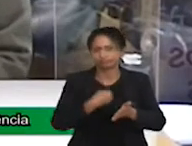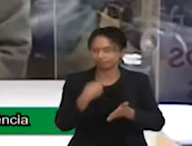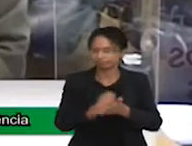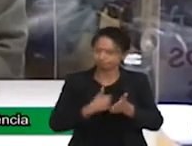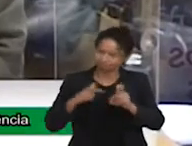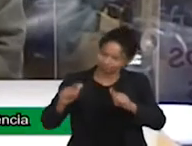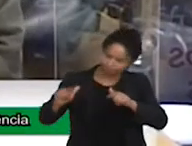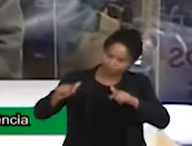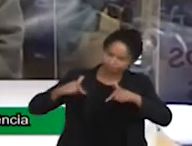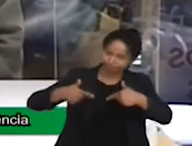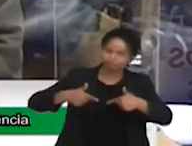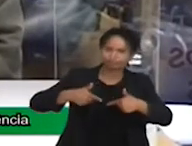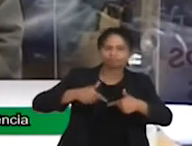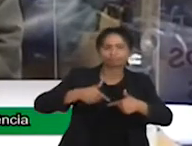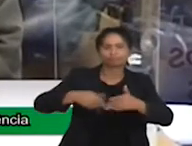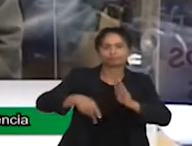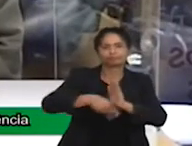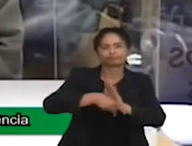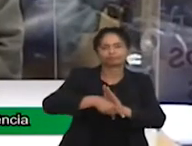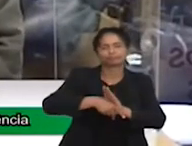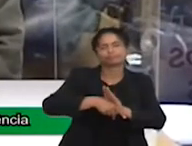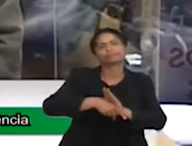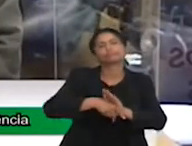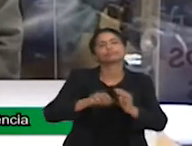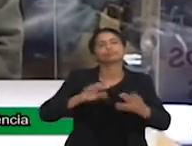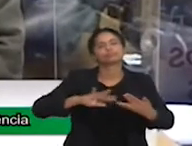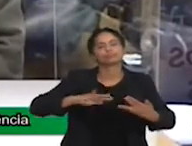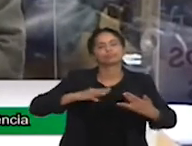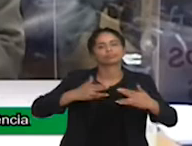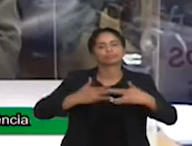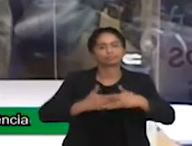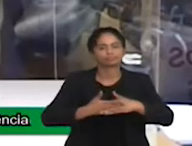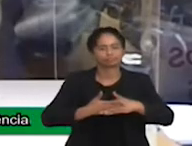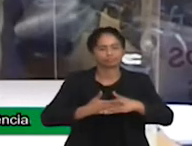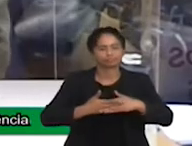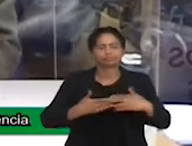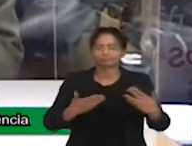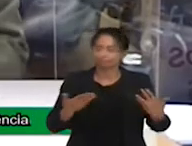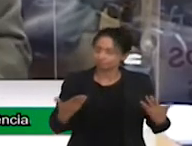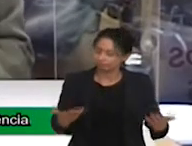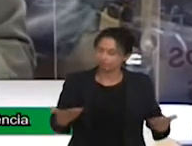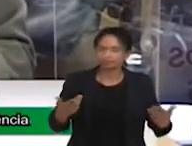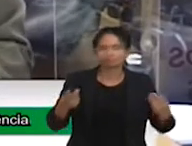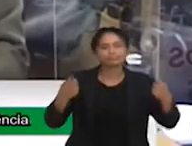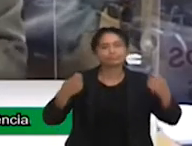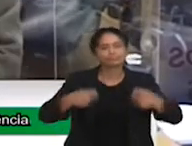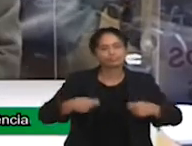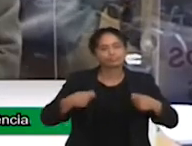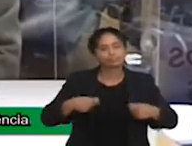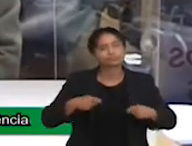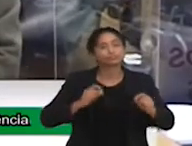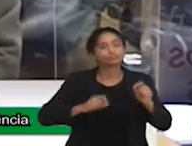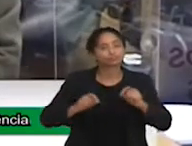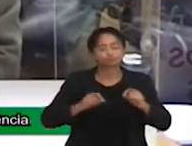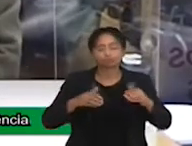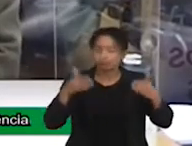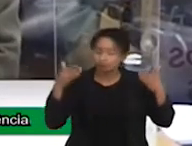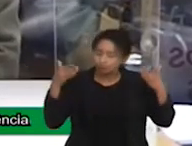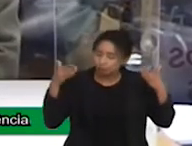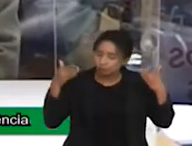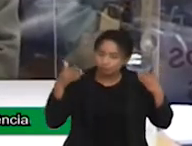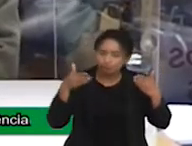A causa da pessoa com deficiência, seja independente da tipologia da deficiência,